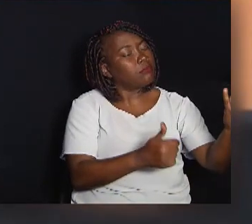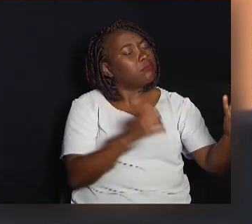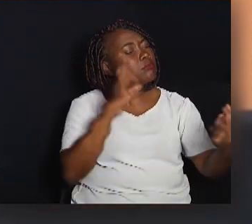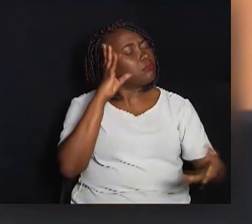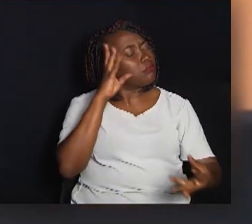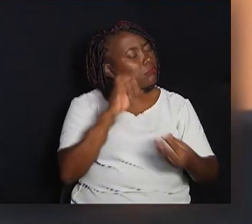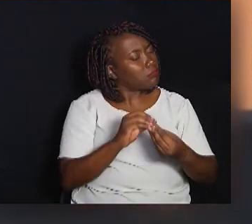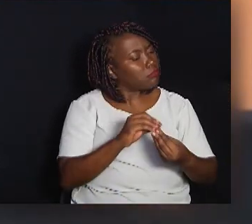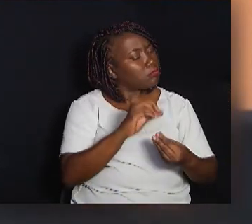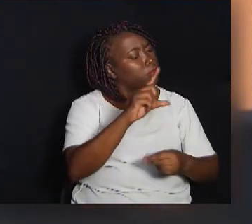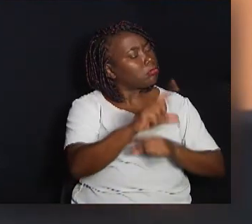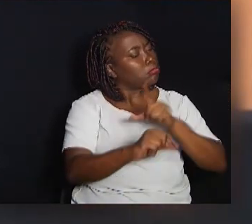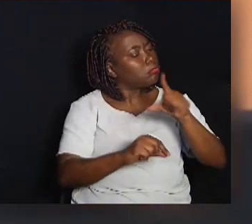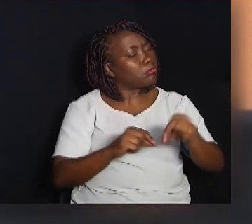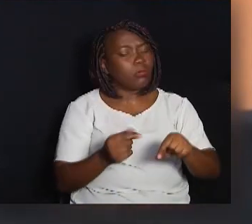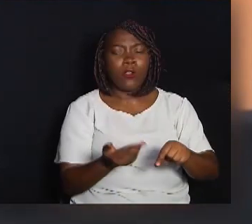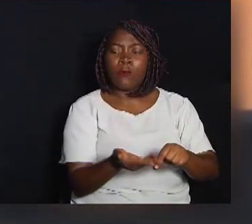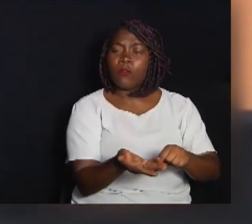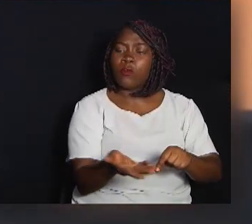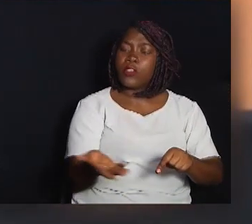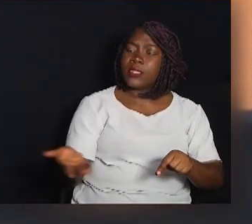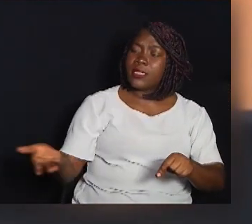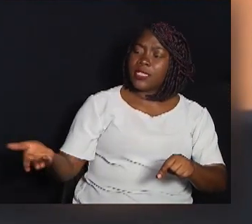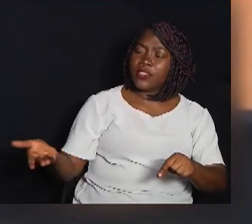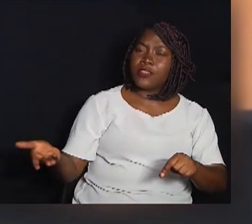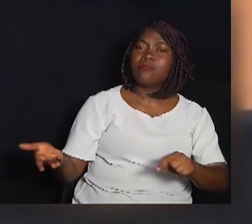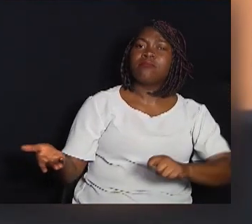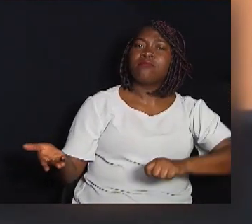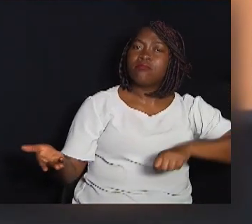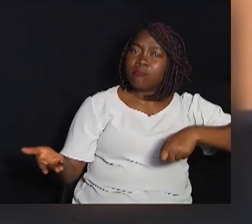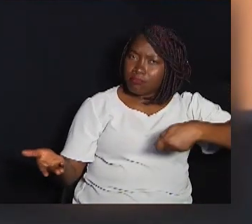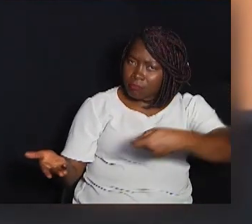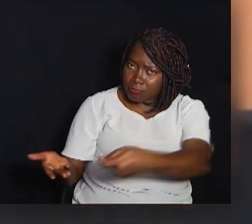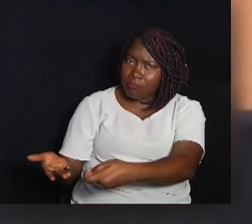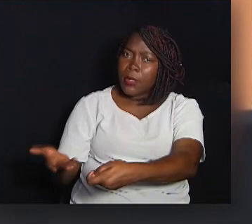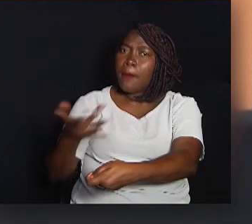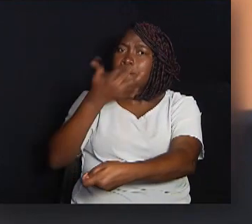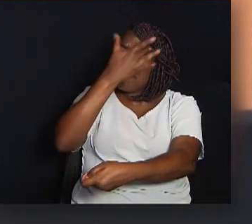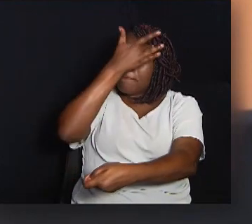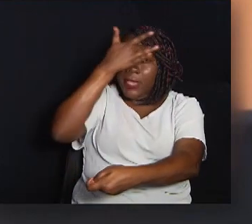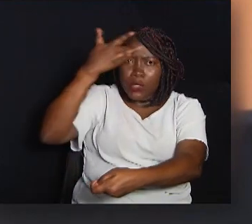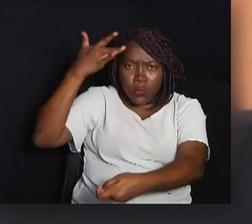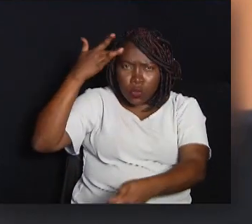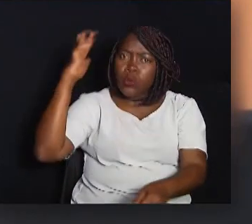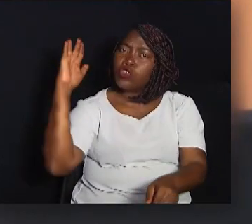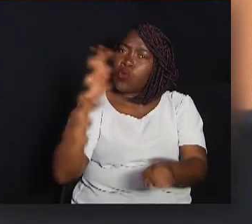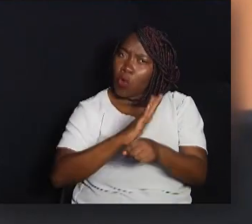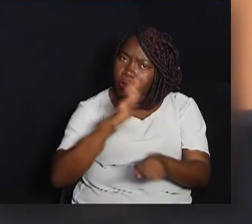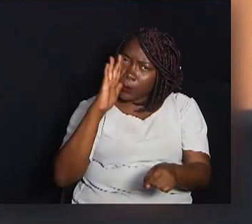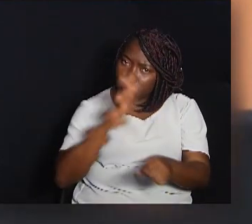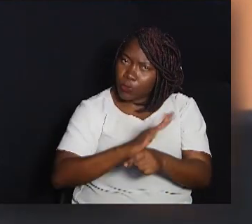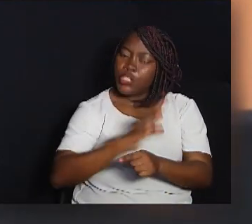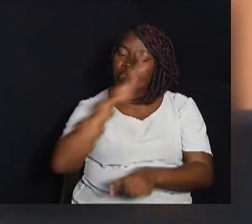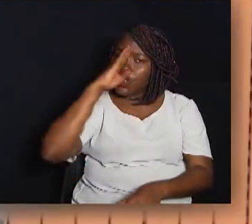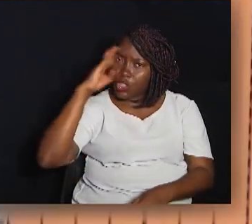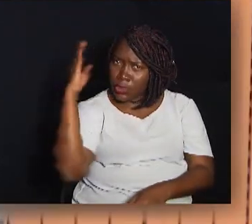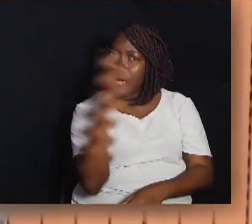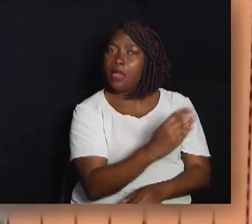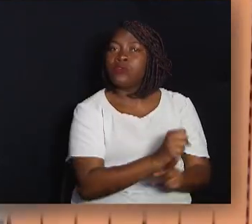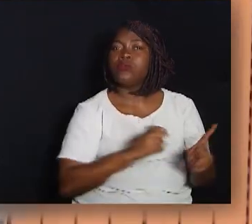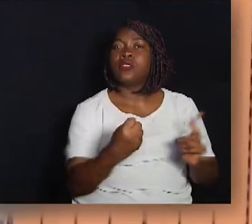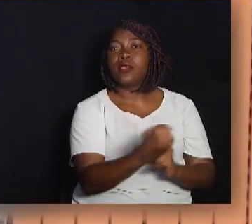que vocês são pessoas que contribuem diretamente com a nossa sociedade